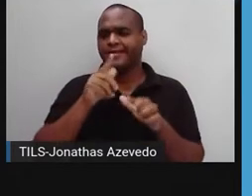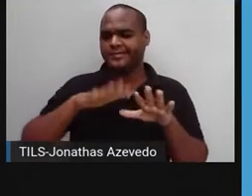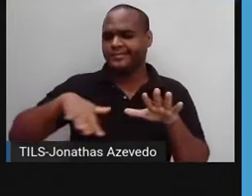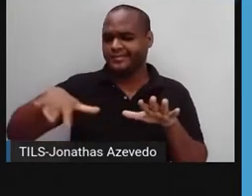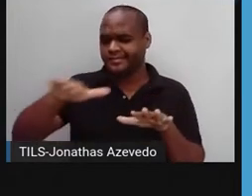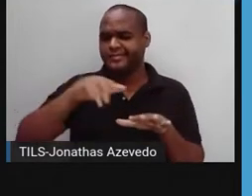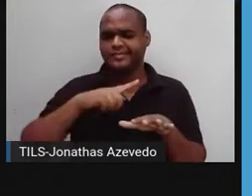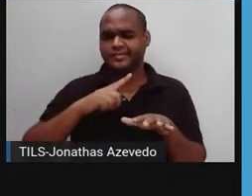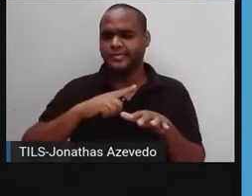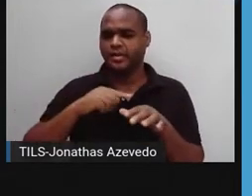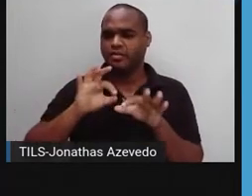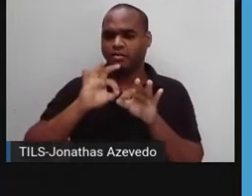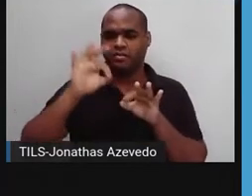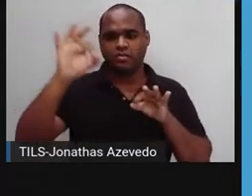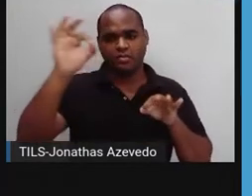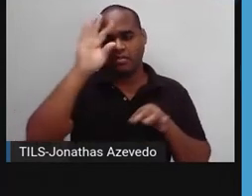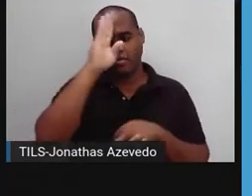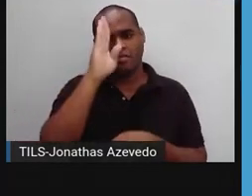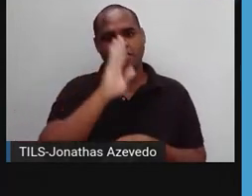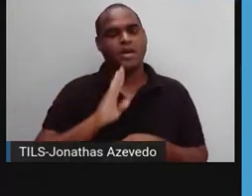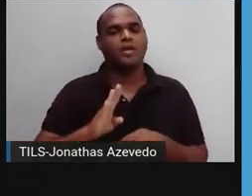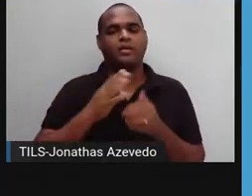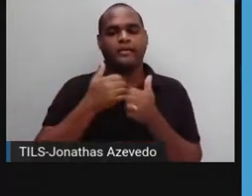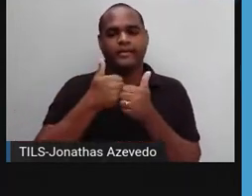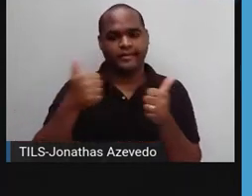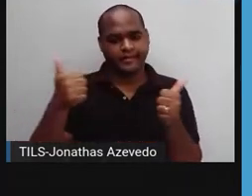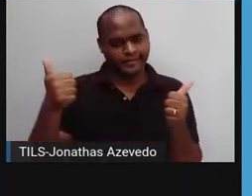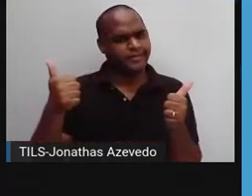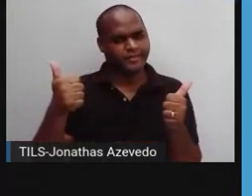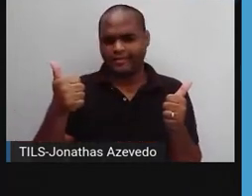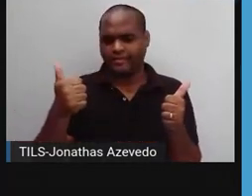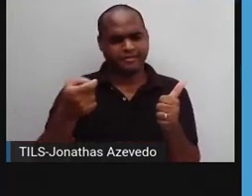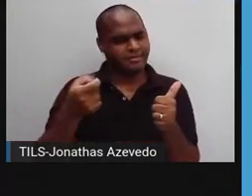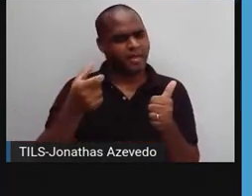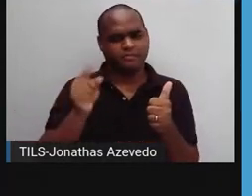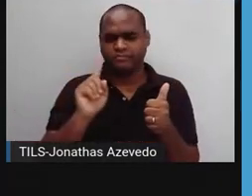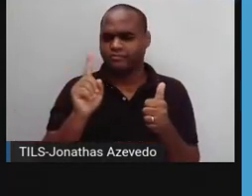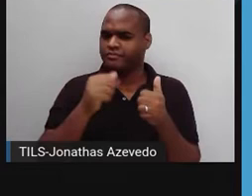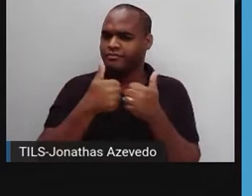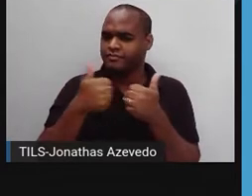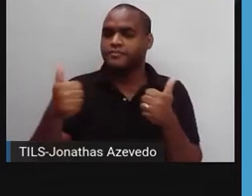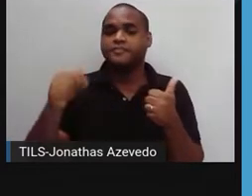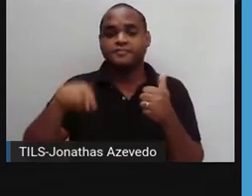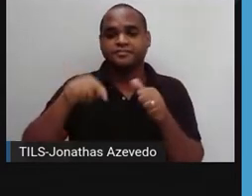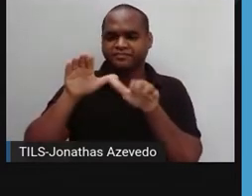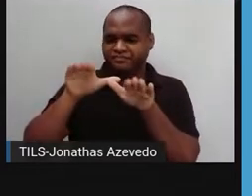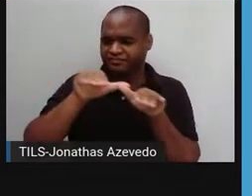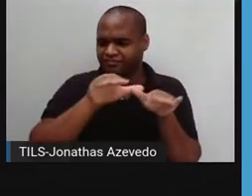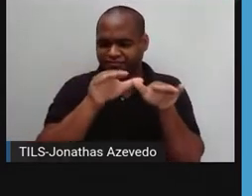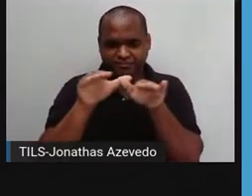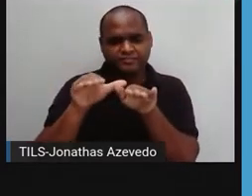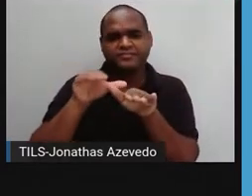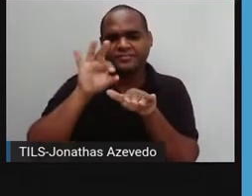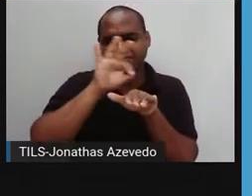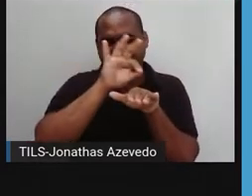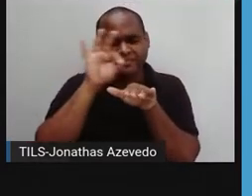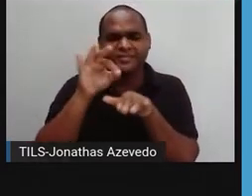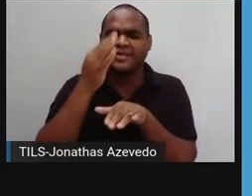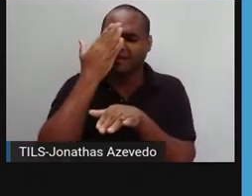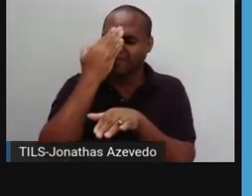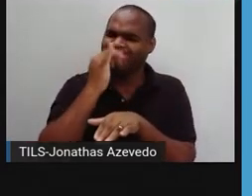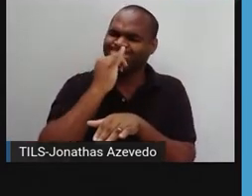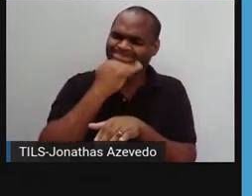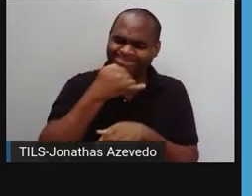bem longe daqui do Brasil, os albatroses estão sofrendo diretamente com esse problema, é triste o que está acontecendo,